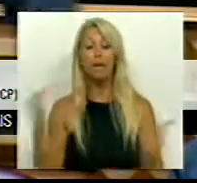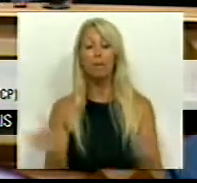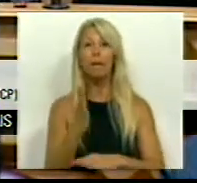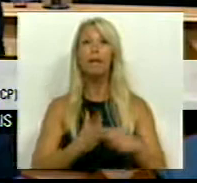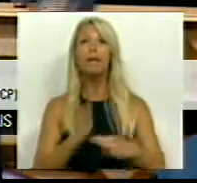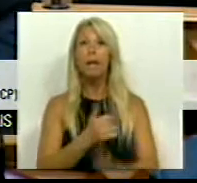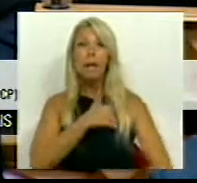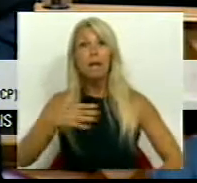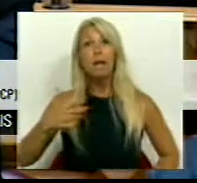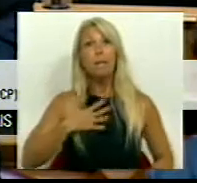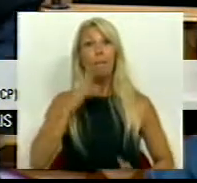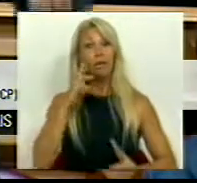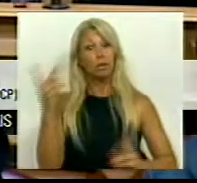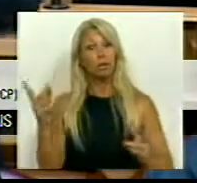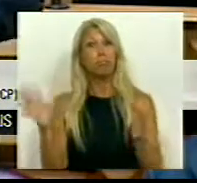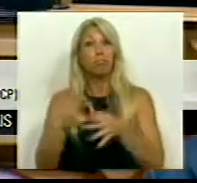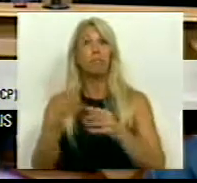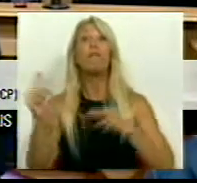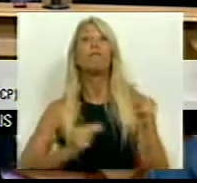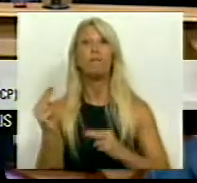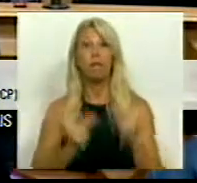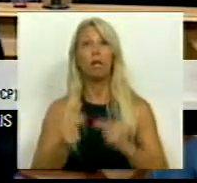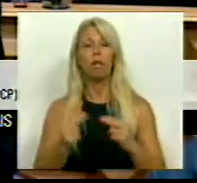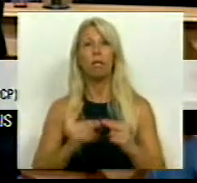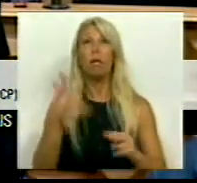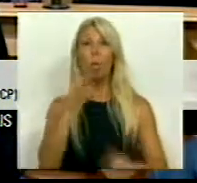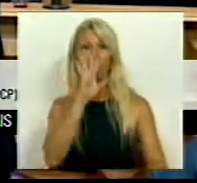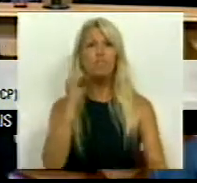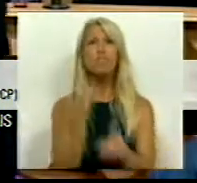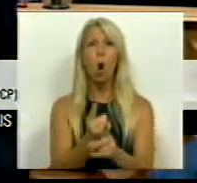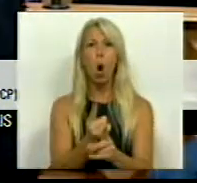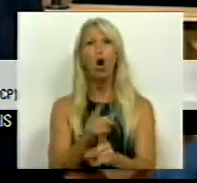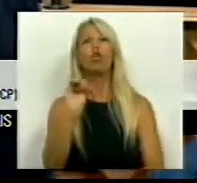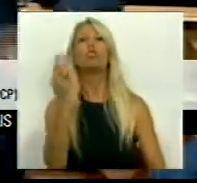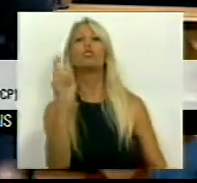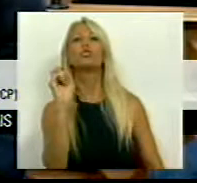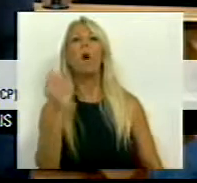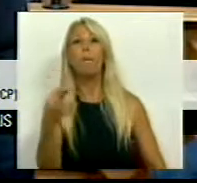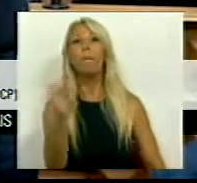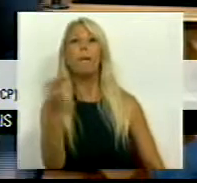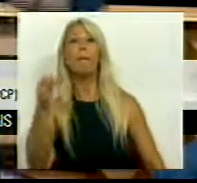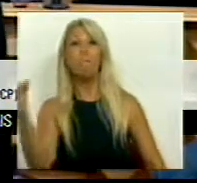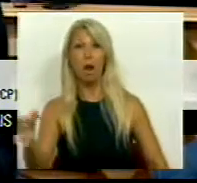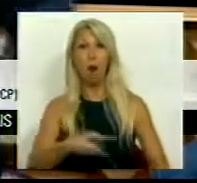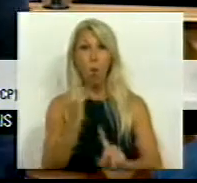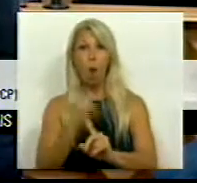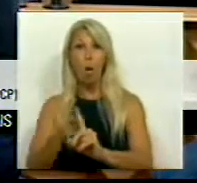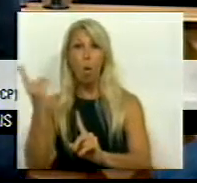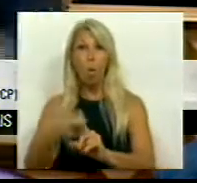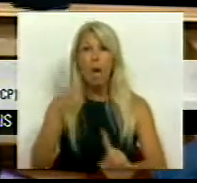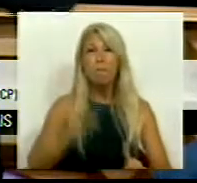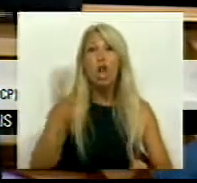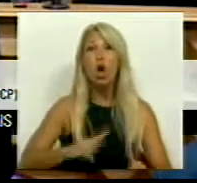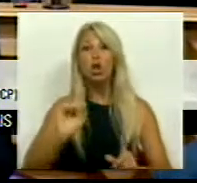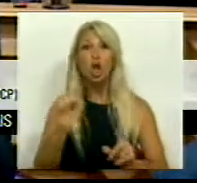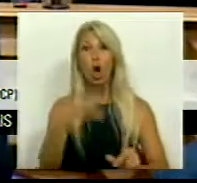empresas do ponto de vista fiscal quando ao mesmo tempo para os swaps e para as PPPs sai dinheiro a rodos todos os anos aos milhares de milhões de